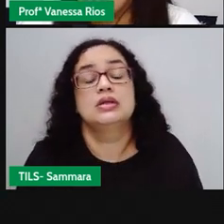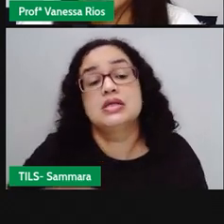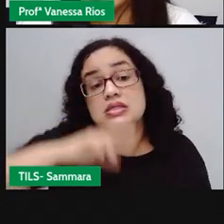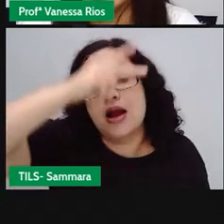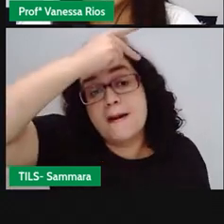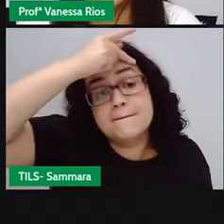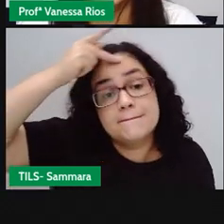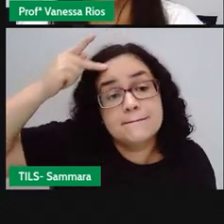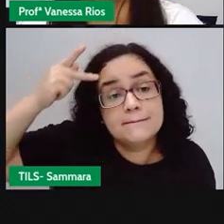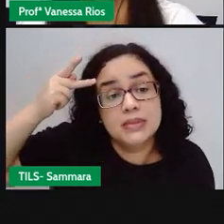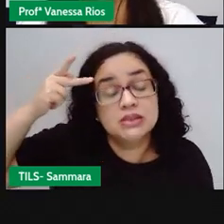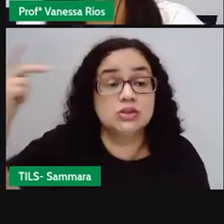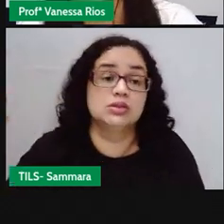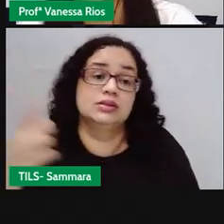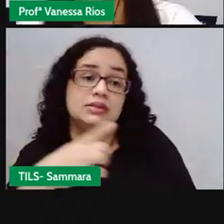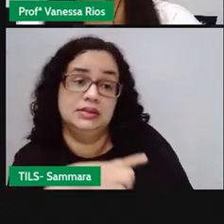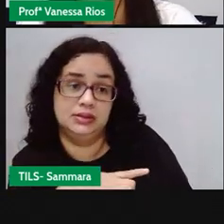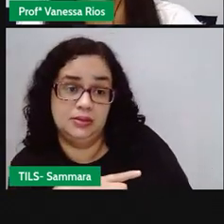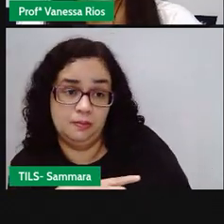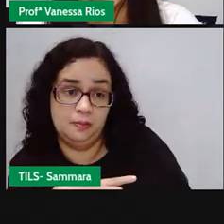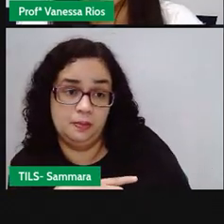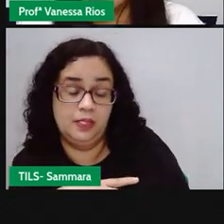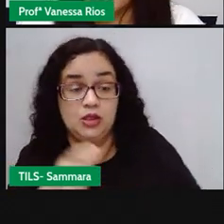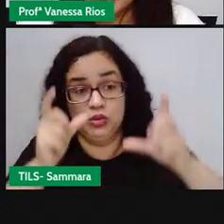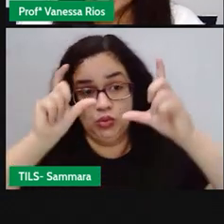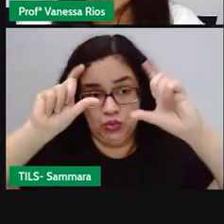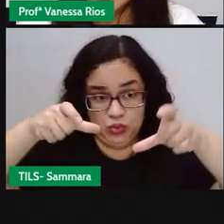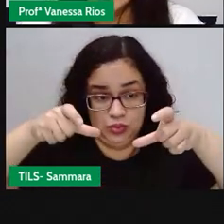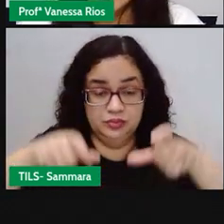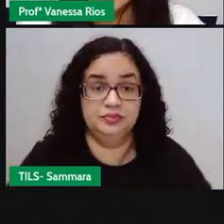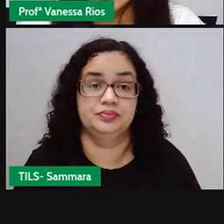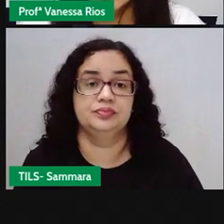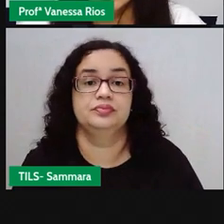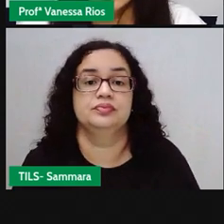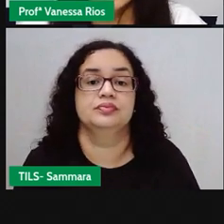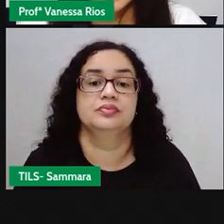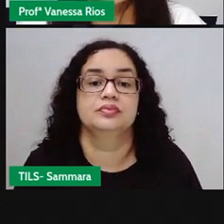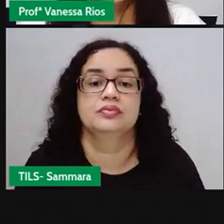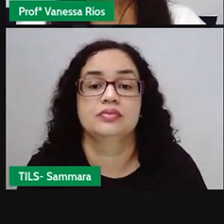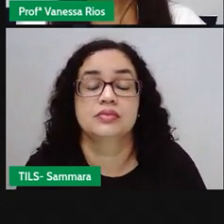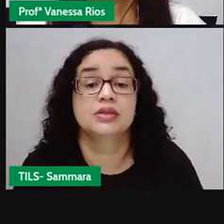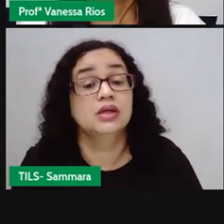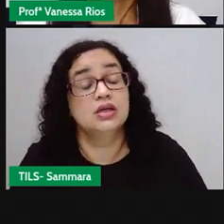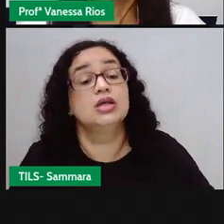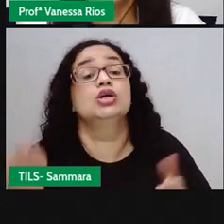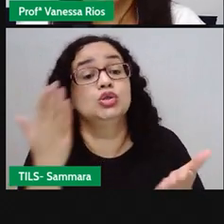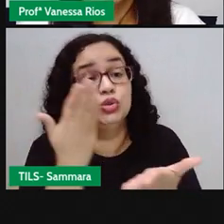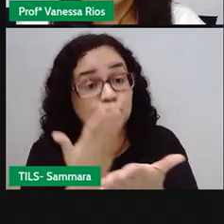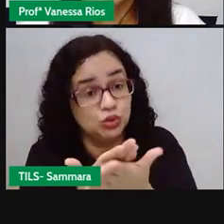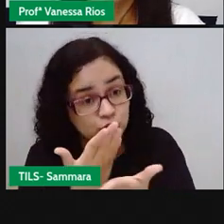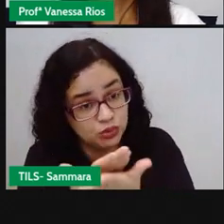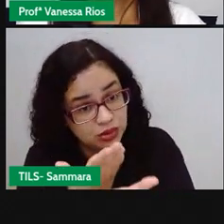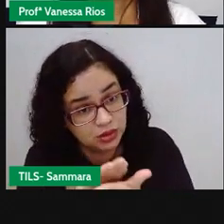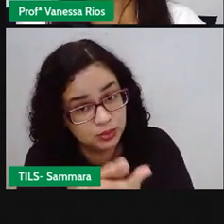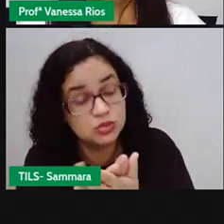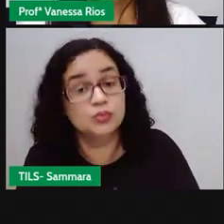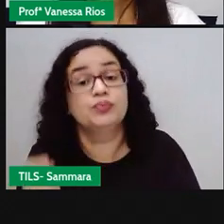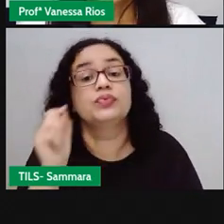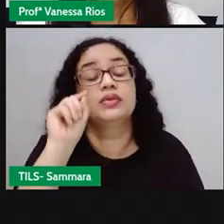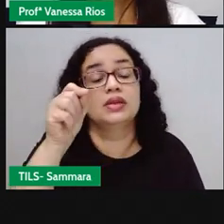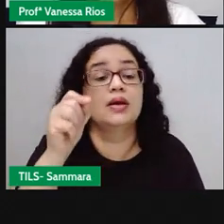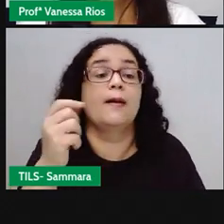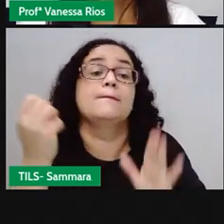pessoas, né? Que pertencem a um determinado lugar. E aí nós estudamos bastante sobre